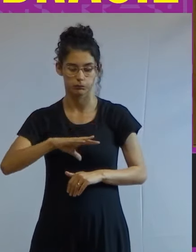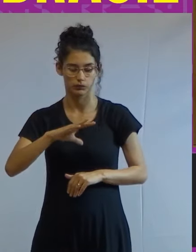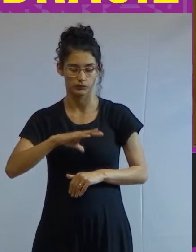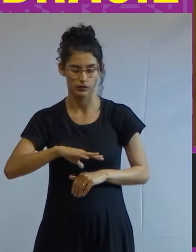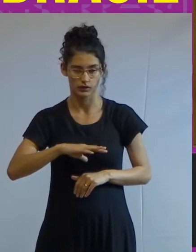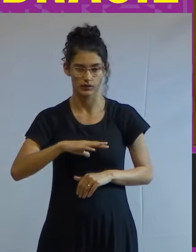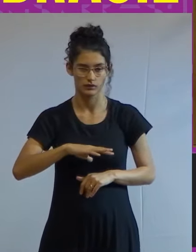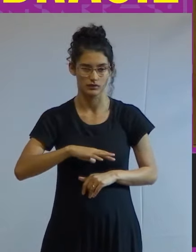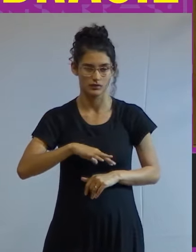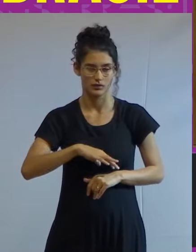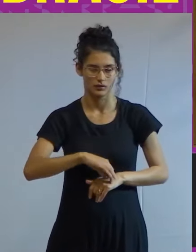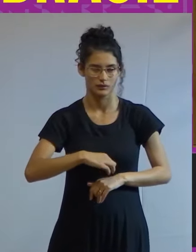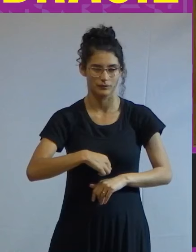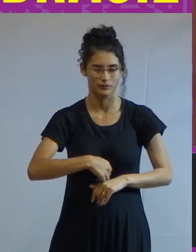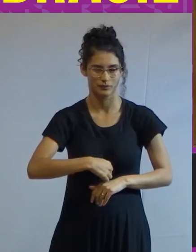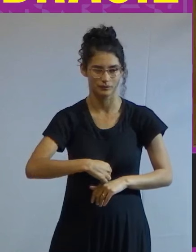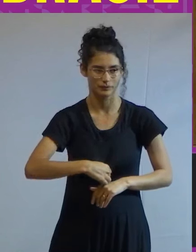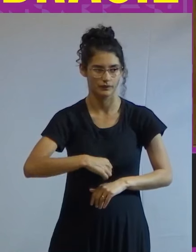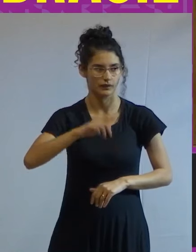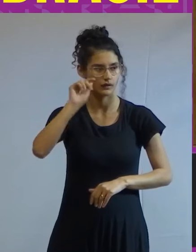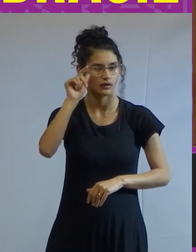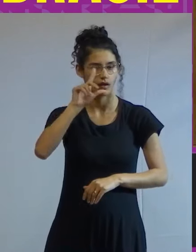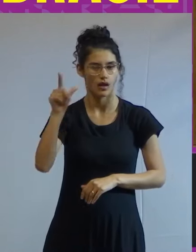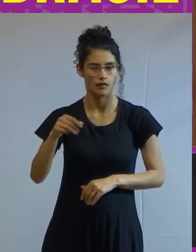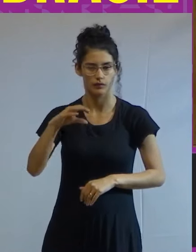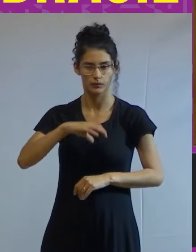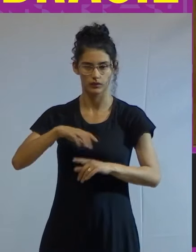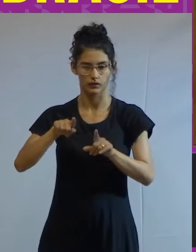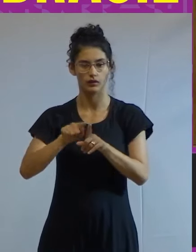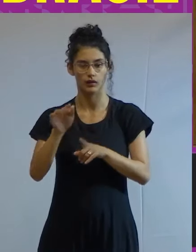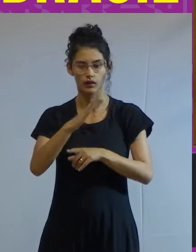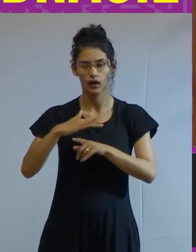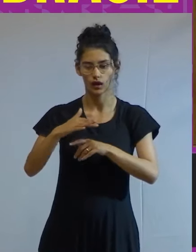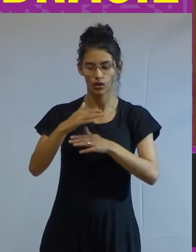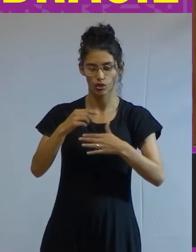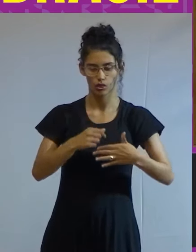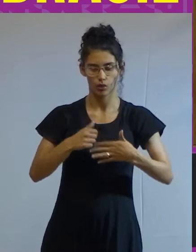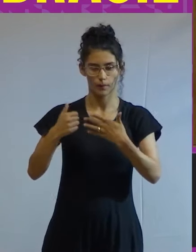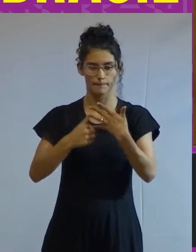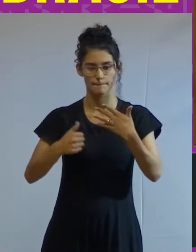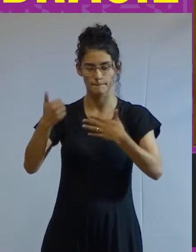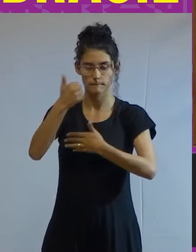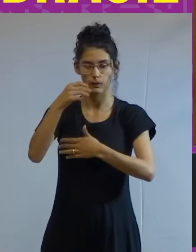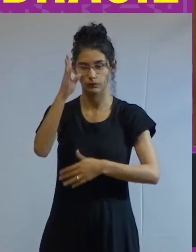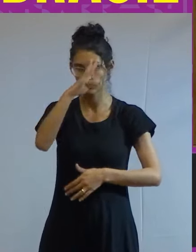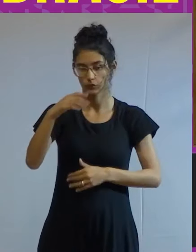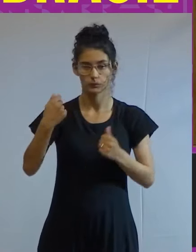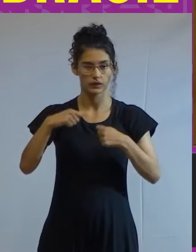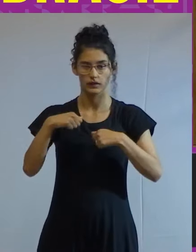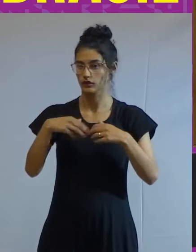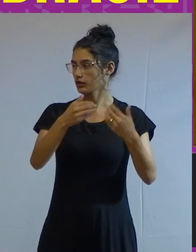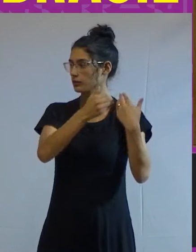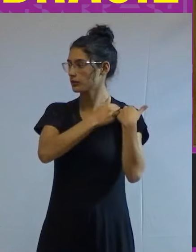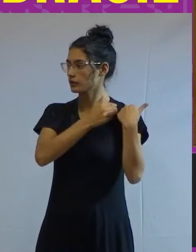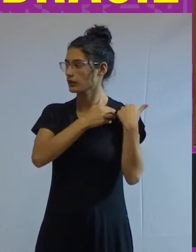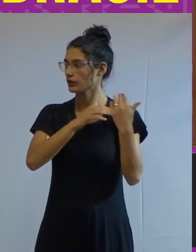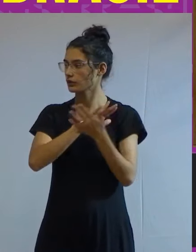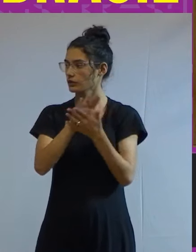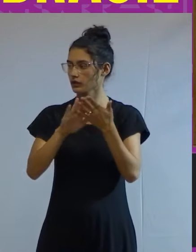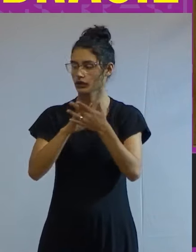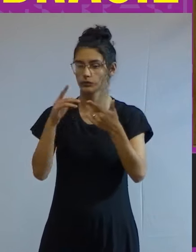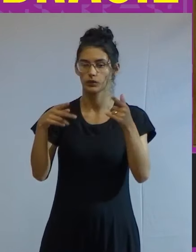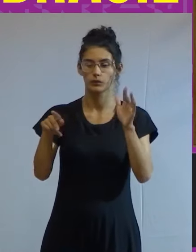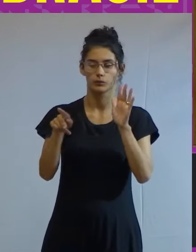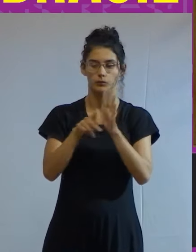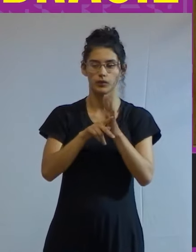portuguesa gerar uma situação em que a classe dominante brasileira não precisava se responsabilizar pela